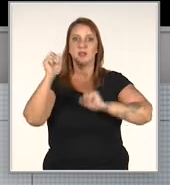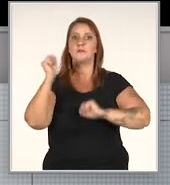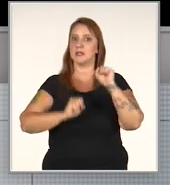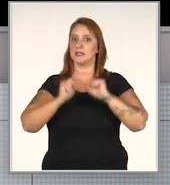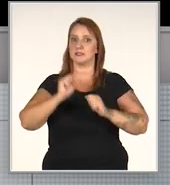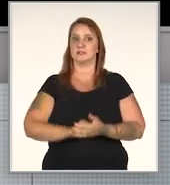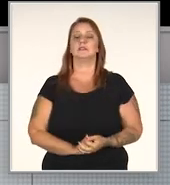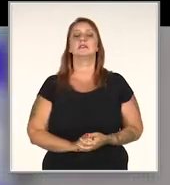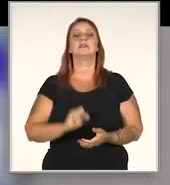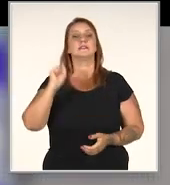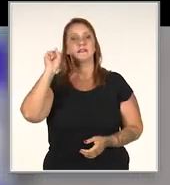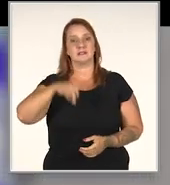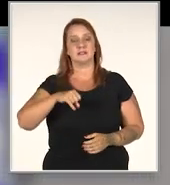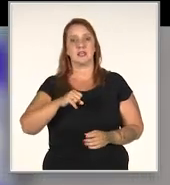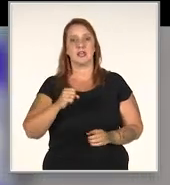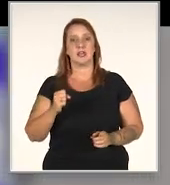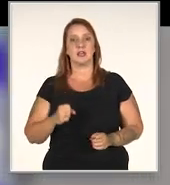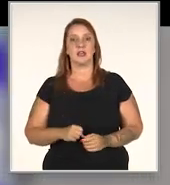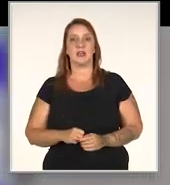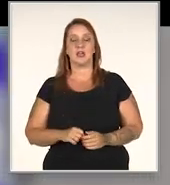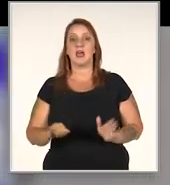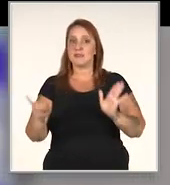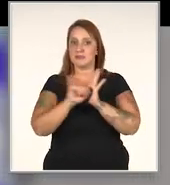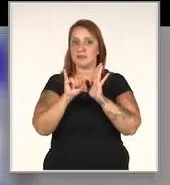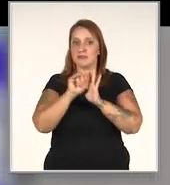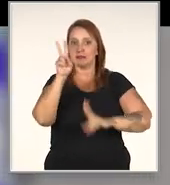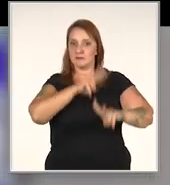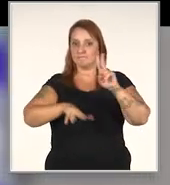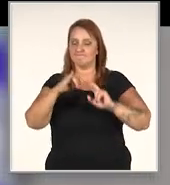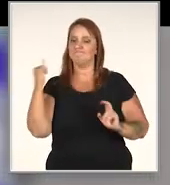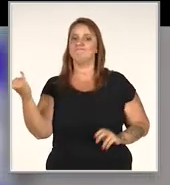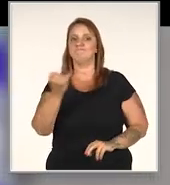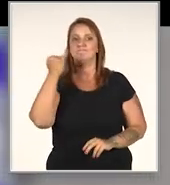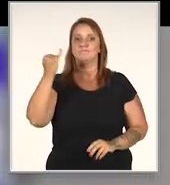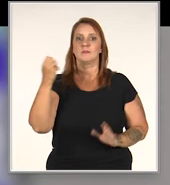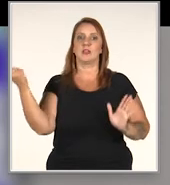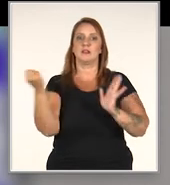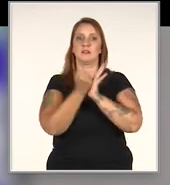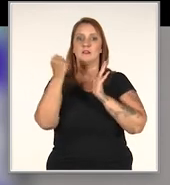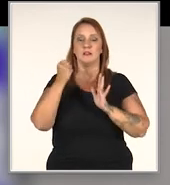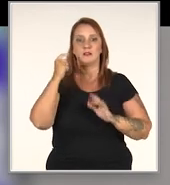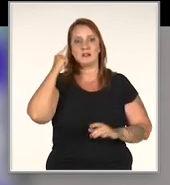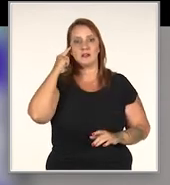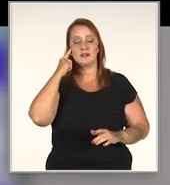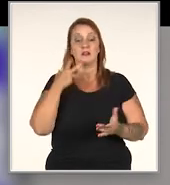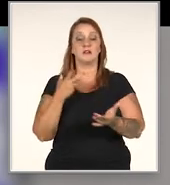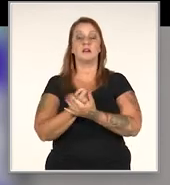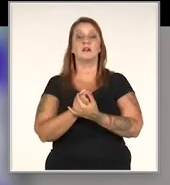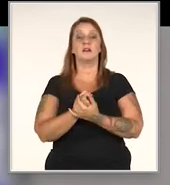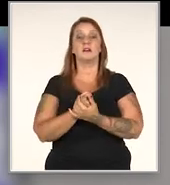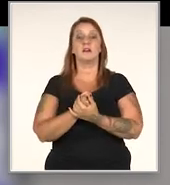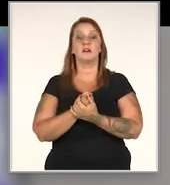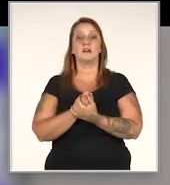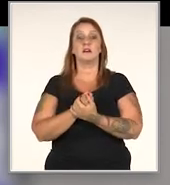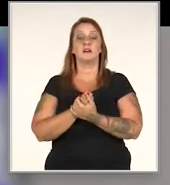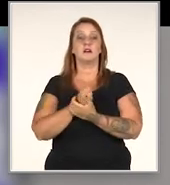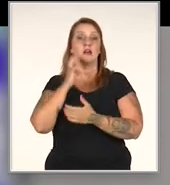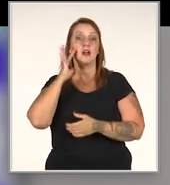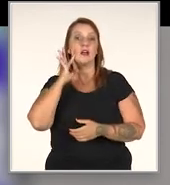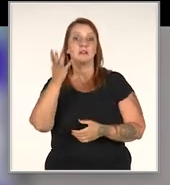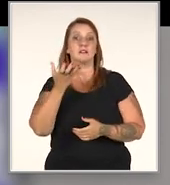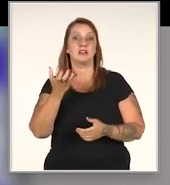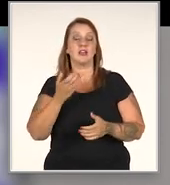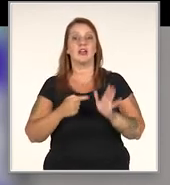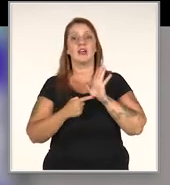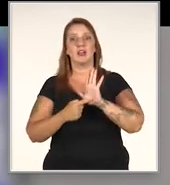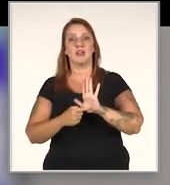visual da empresa? Sim, a identidade visual, ela é bastante relevante para marcar na cabeça do seu consumidor a